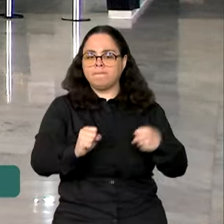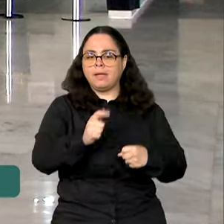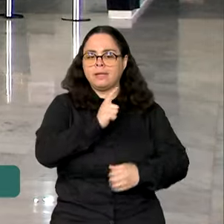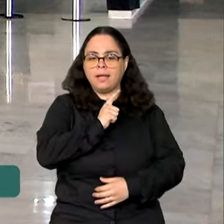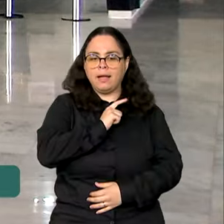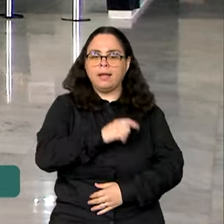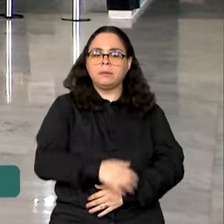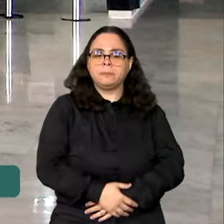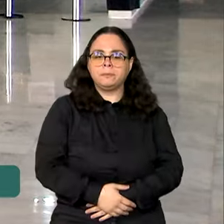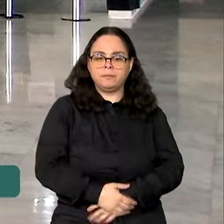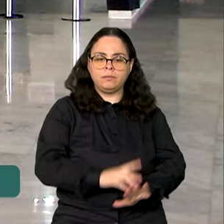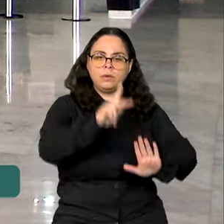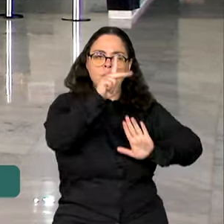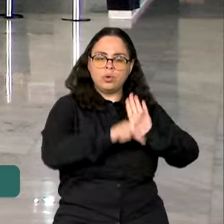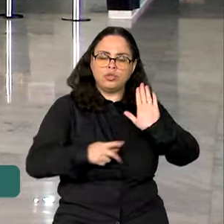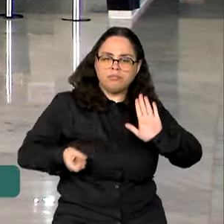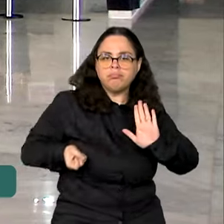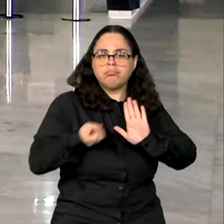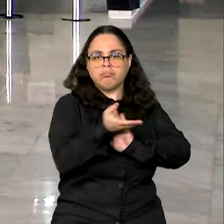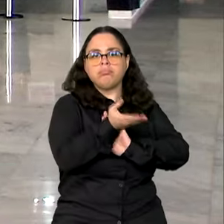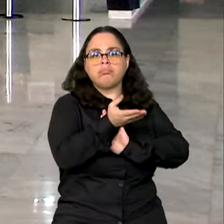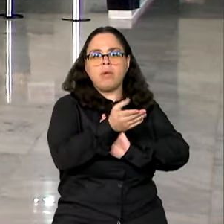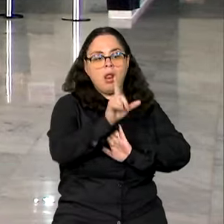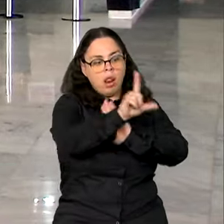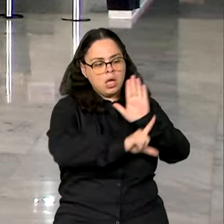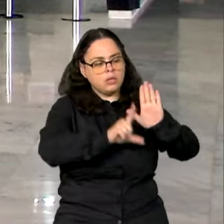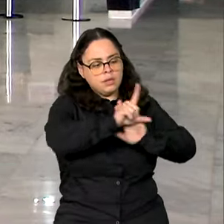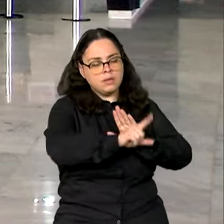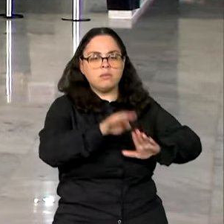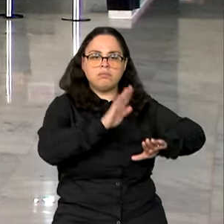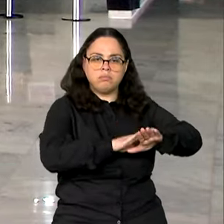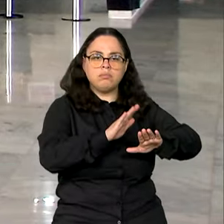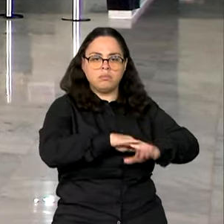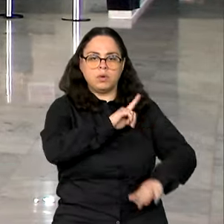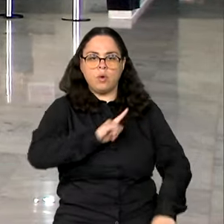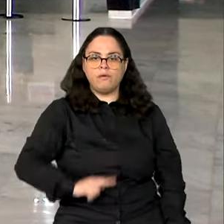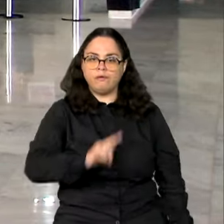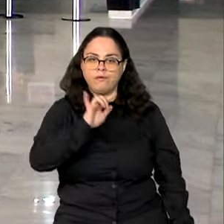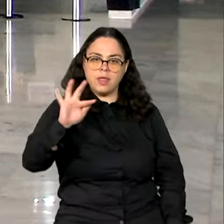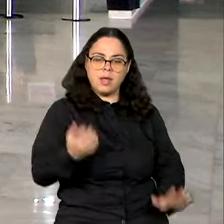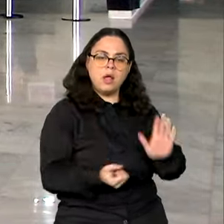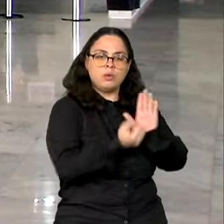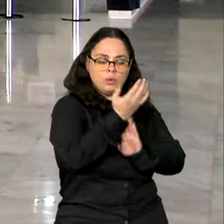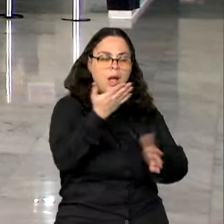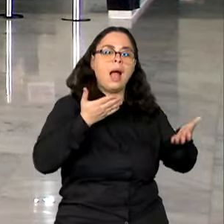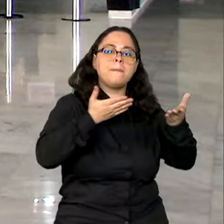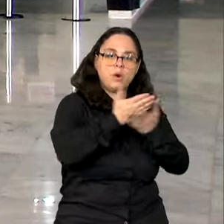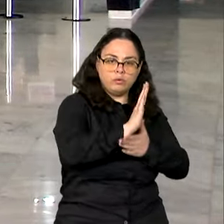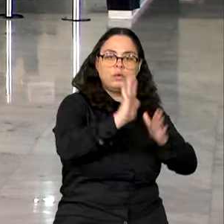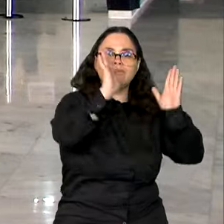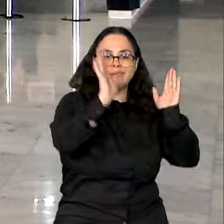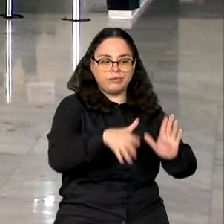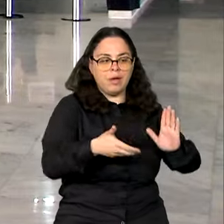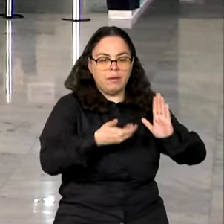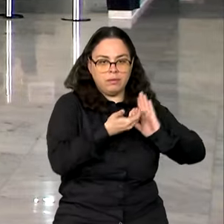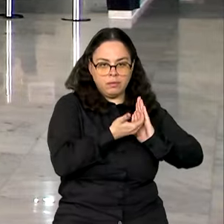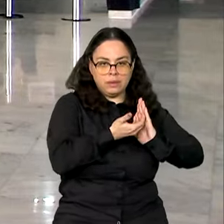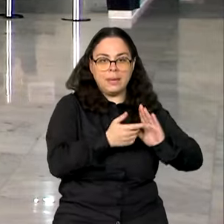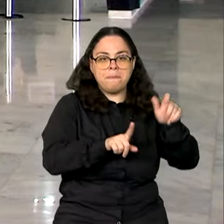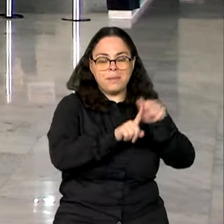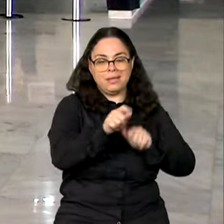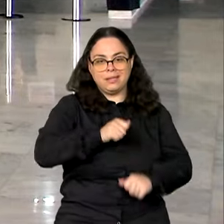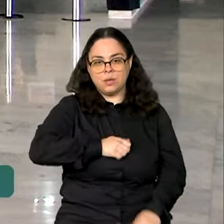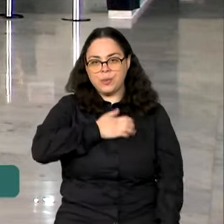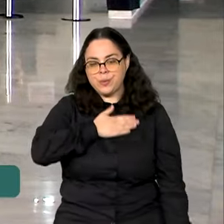projeto que atualiza a legislação é de autoria do governo federal e foi aprovado pela Câmara no fim de agosto.